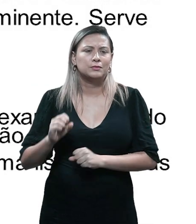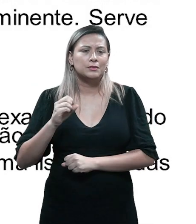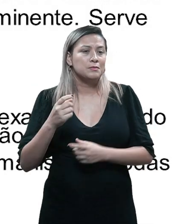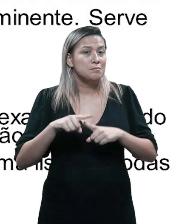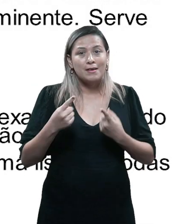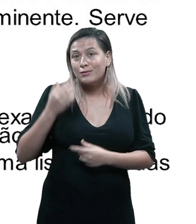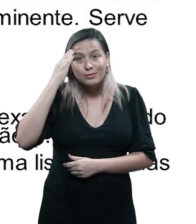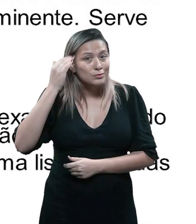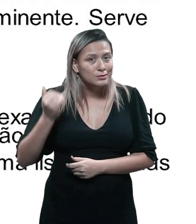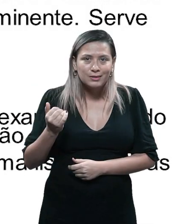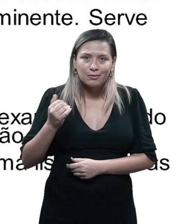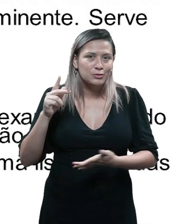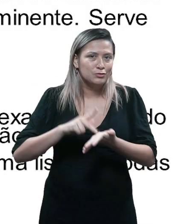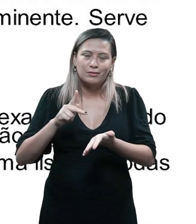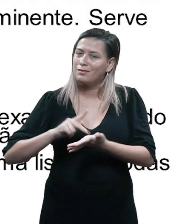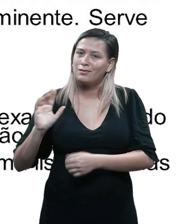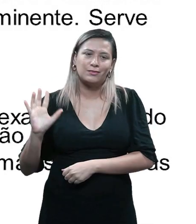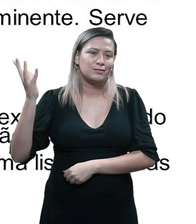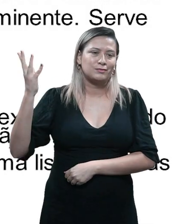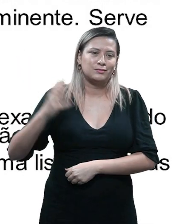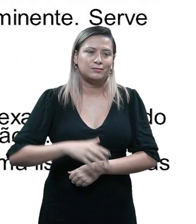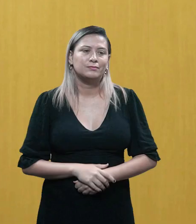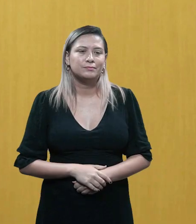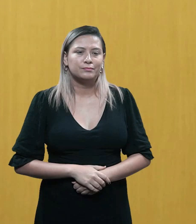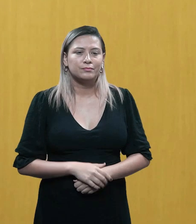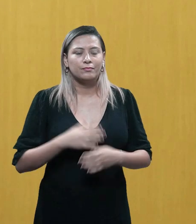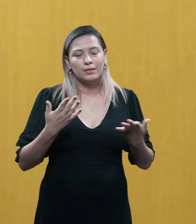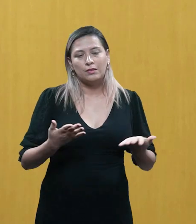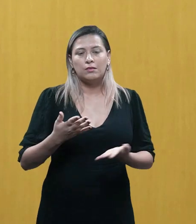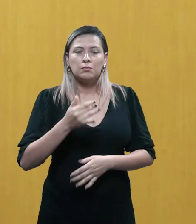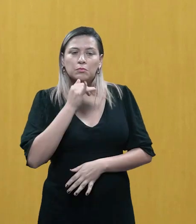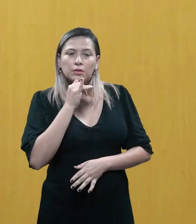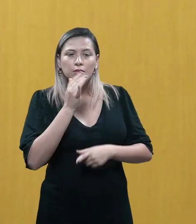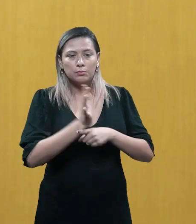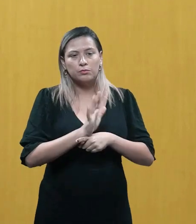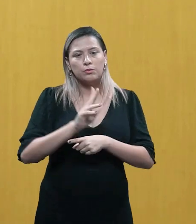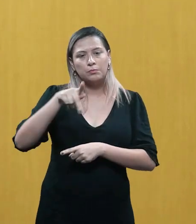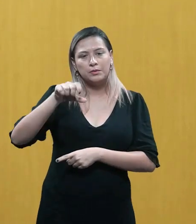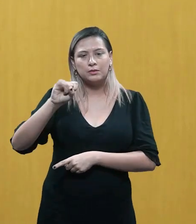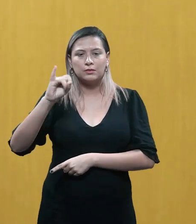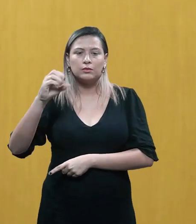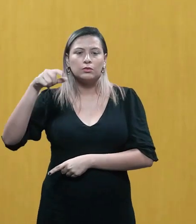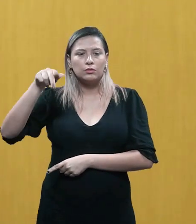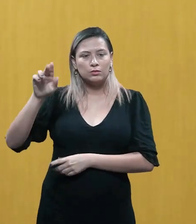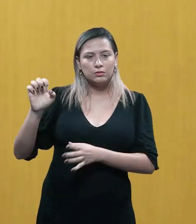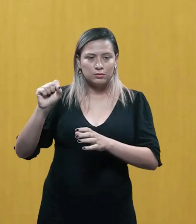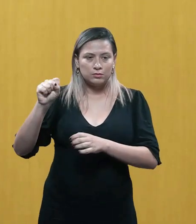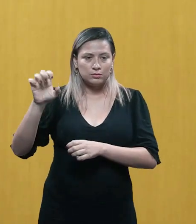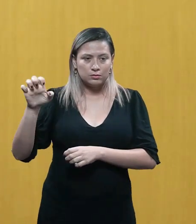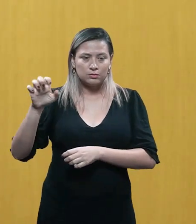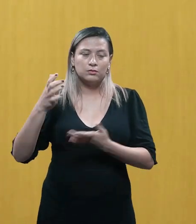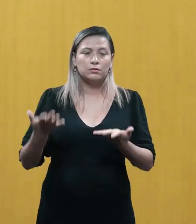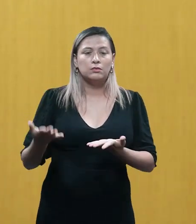sem saber de fato o que vai acontecer. Eu citei o exemplo de psicose de Hitchcock. Então, a gente vê no início do filme